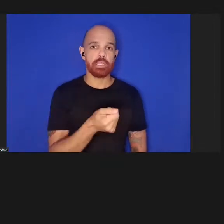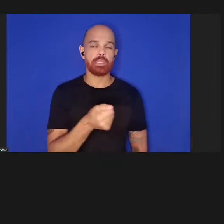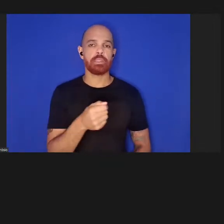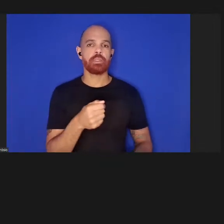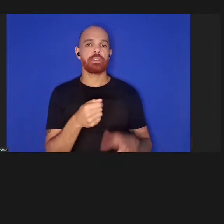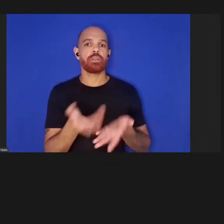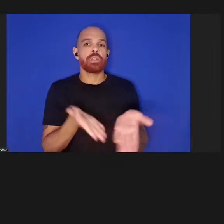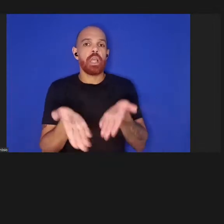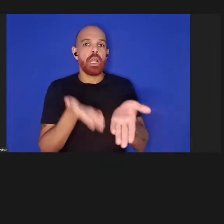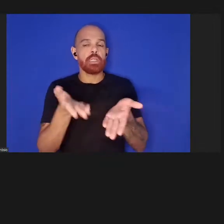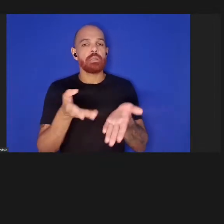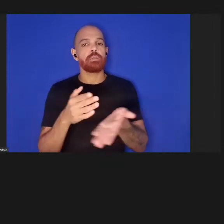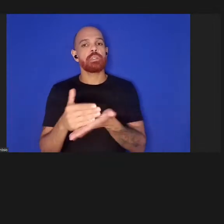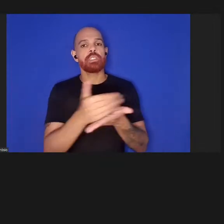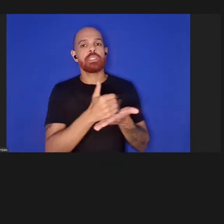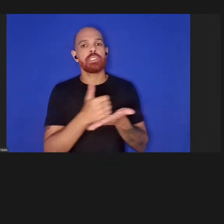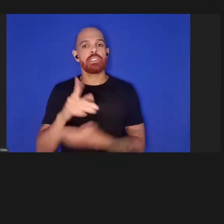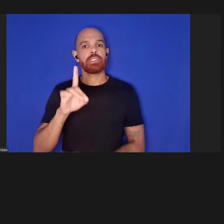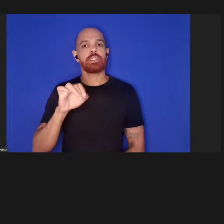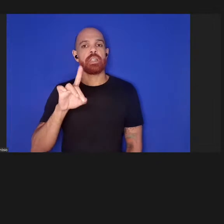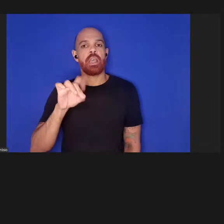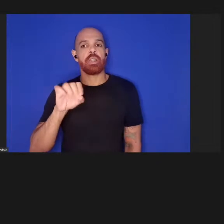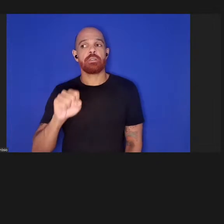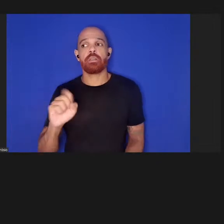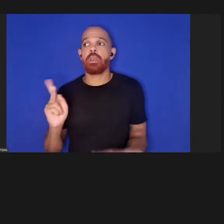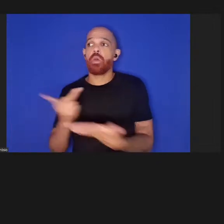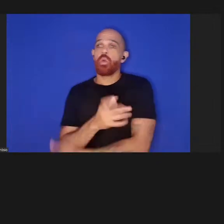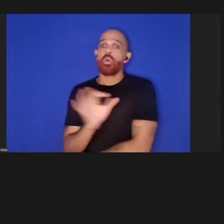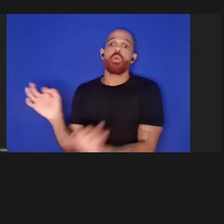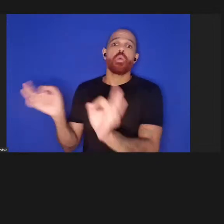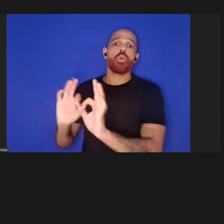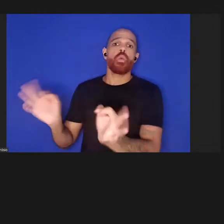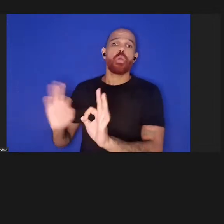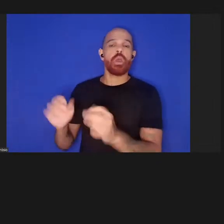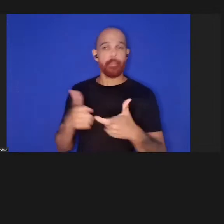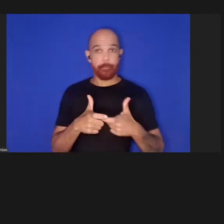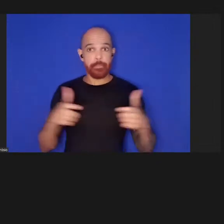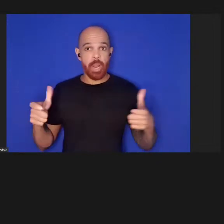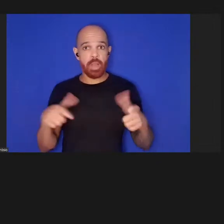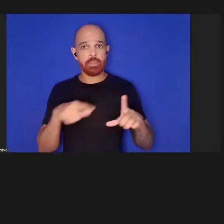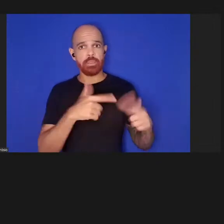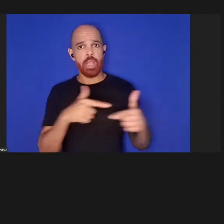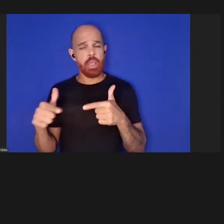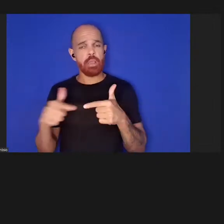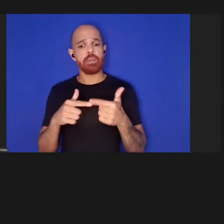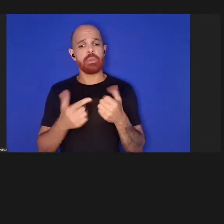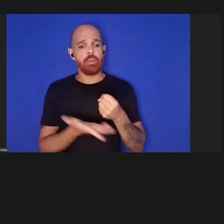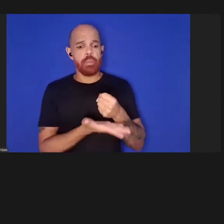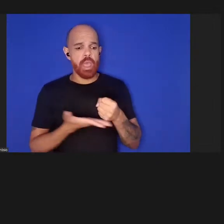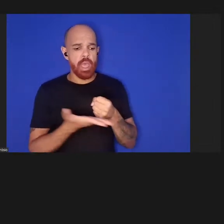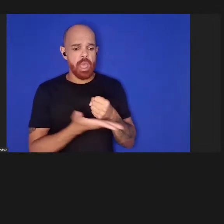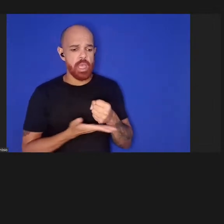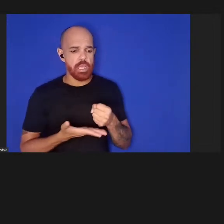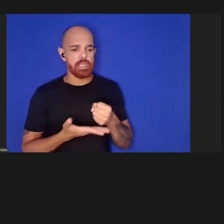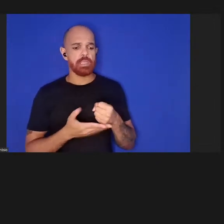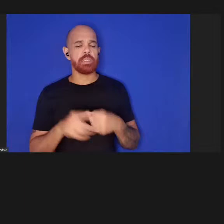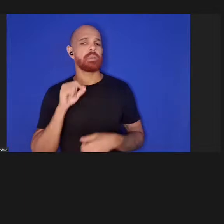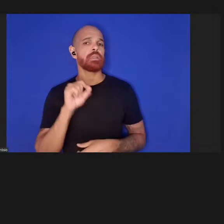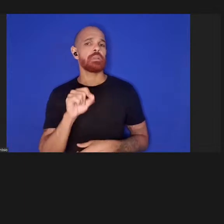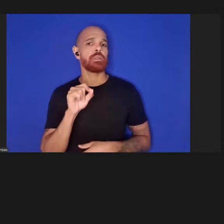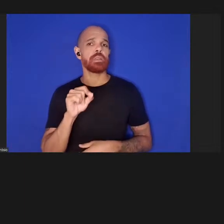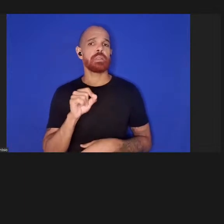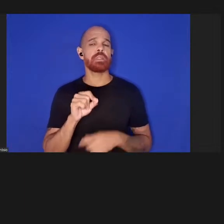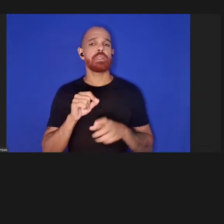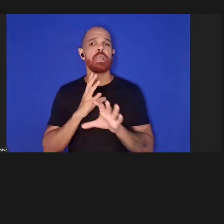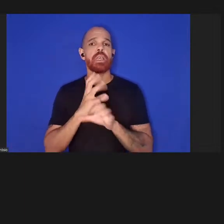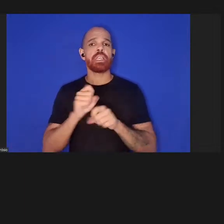desses dados e isso não está acontecendo hoje em dia muitos trabalhos estão baseados em estatísticas